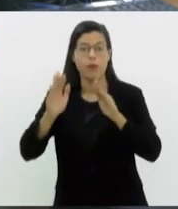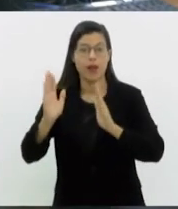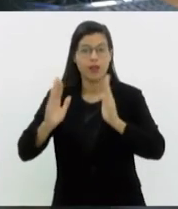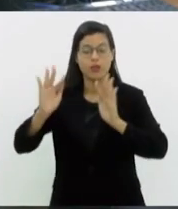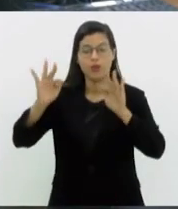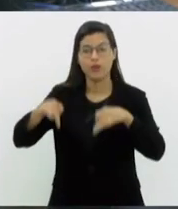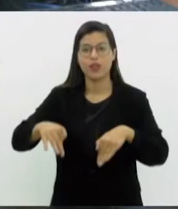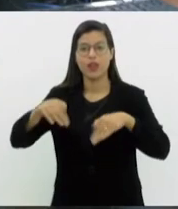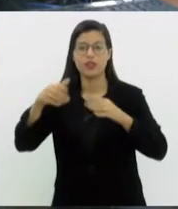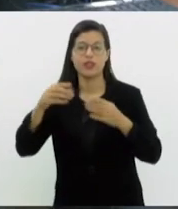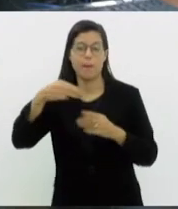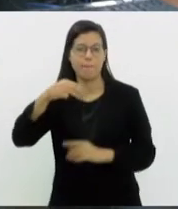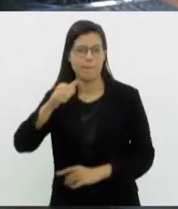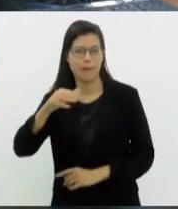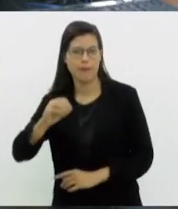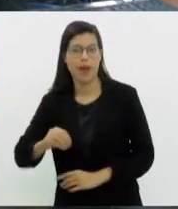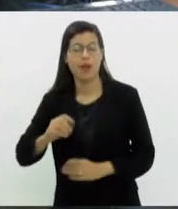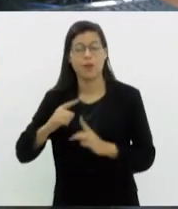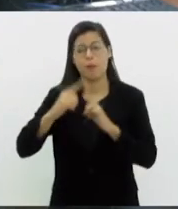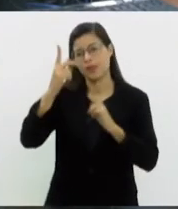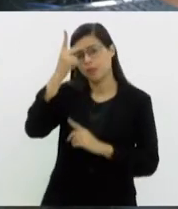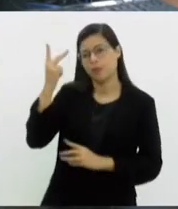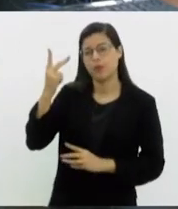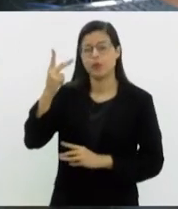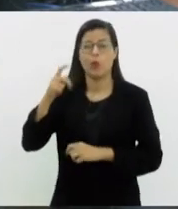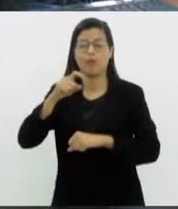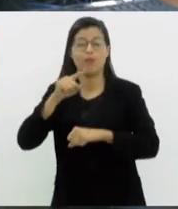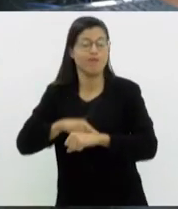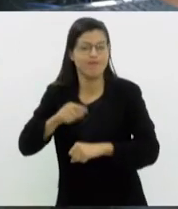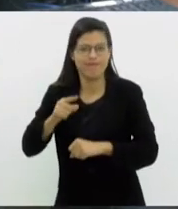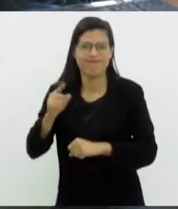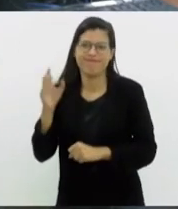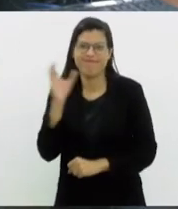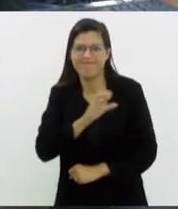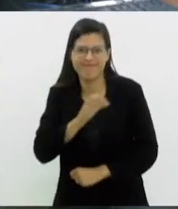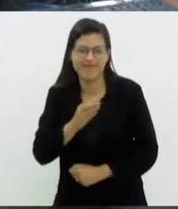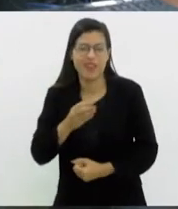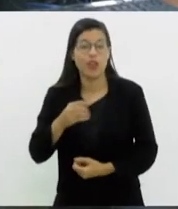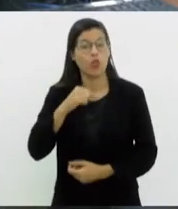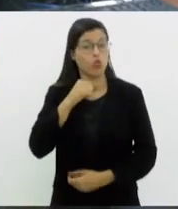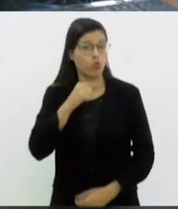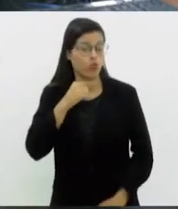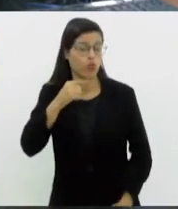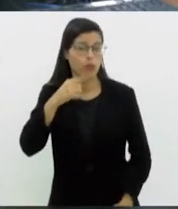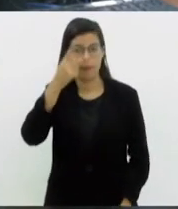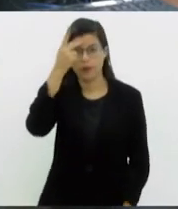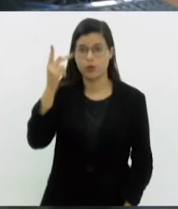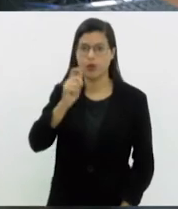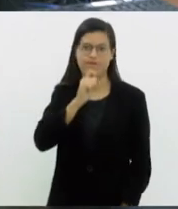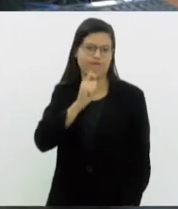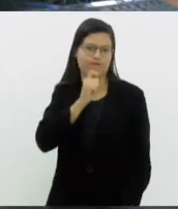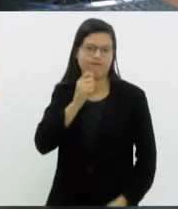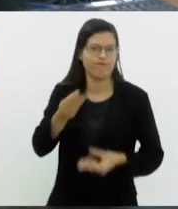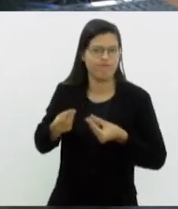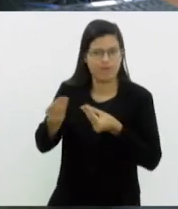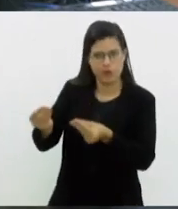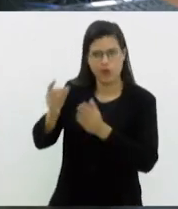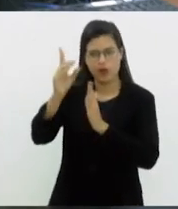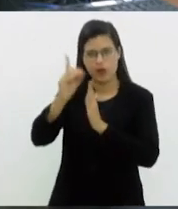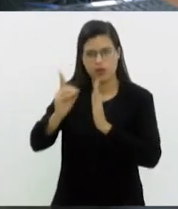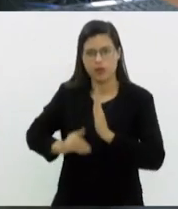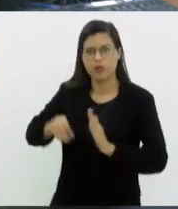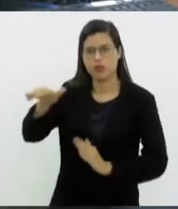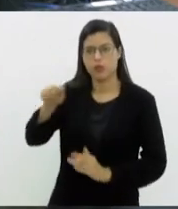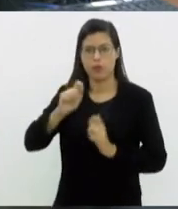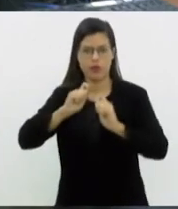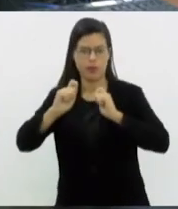mas muitos contribuintes sempre deixam para a última hora. Para tirar dúvidas de quem ainda não enviou a declaração, eu vou chamar a repórter Flávia